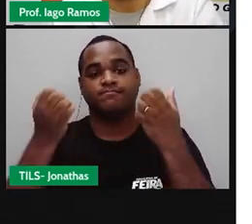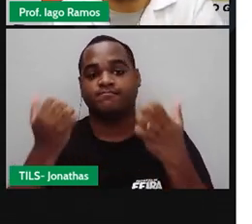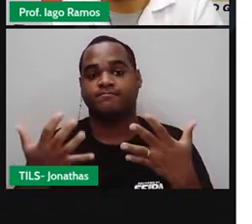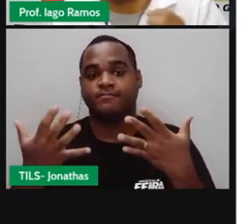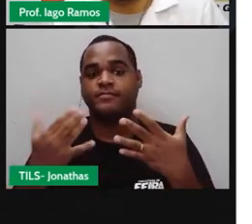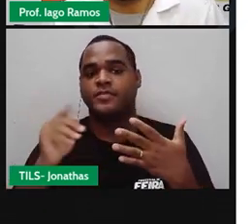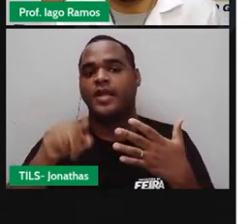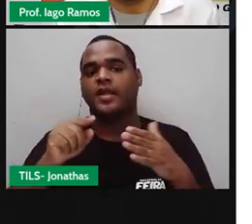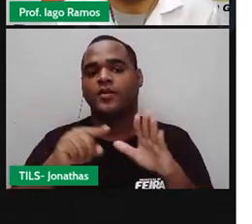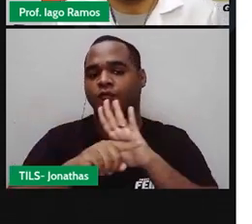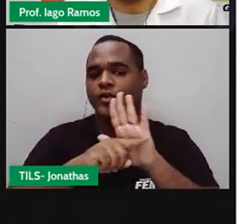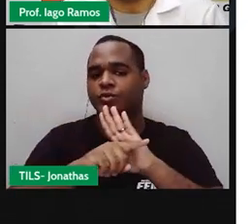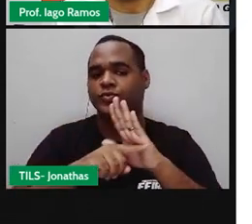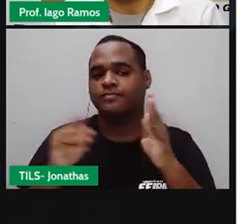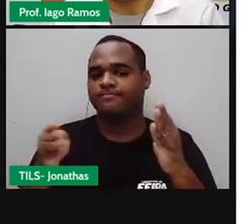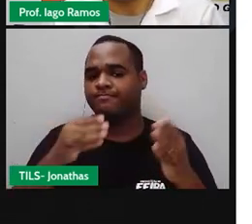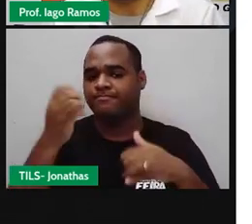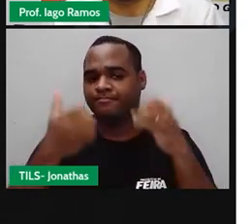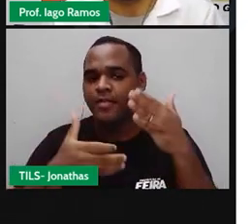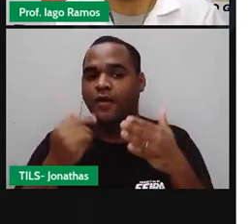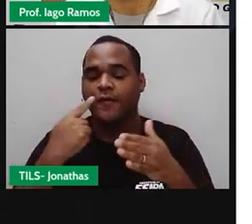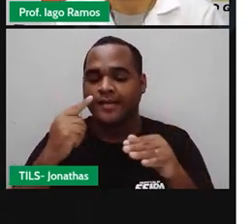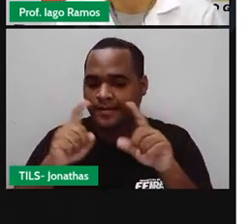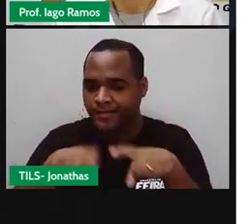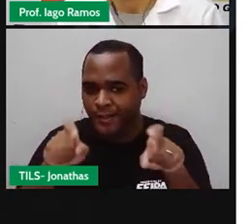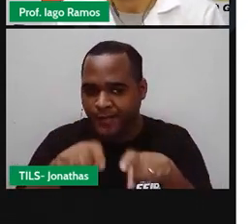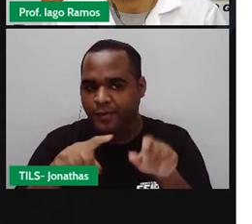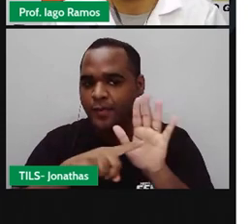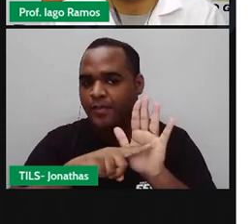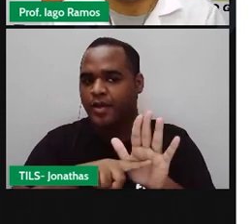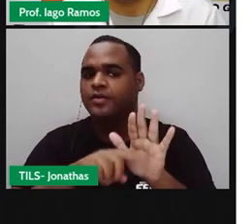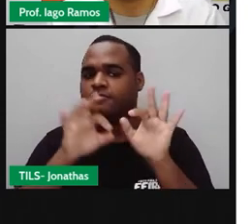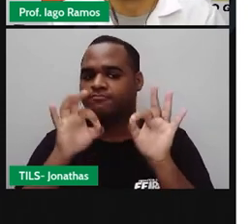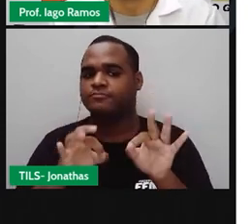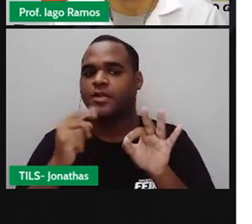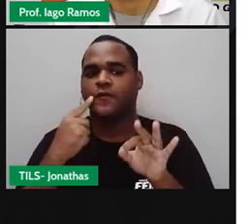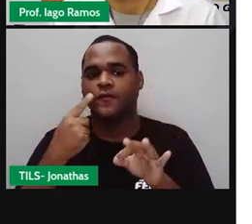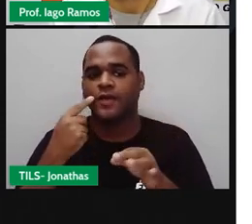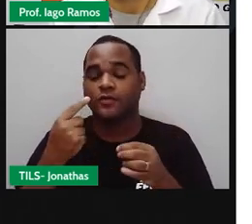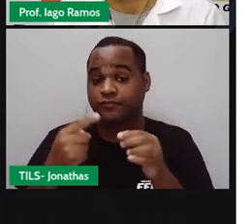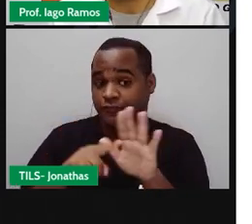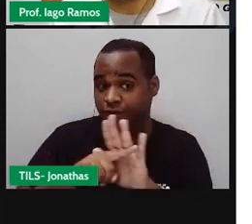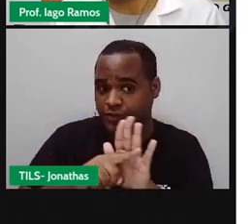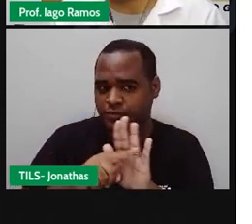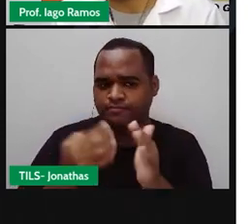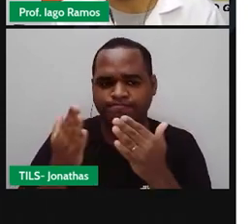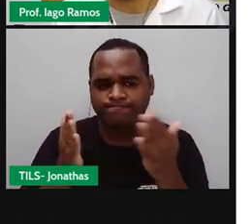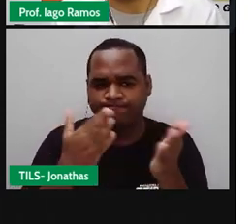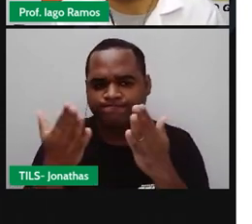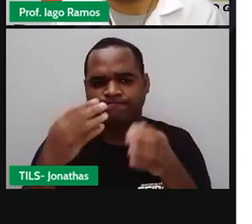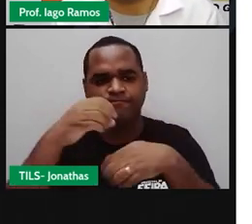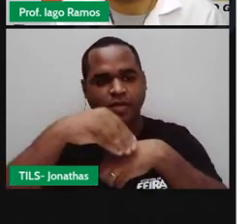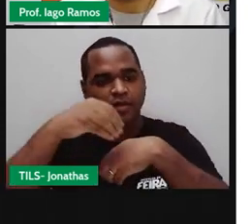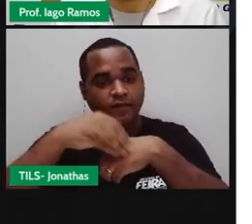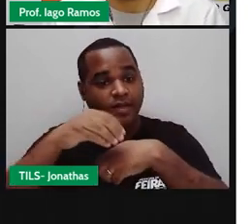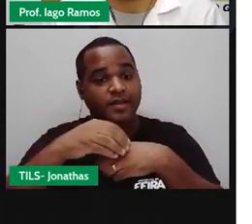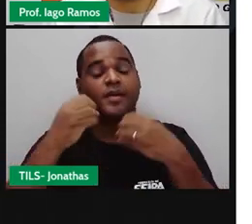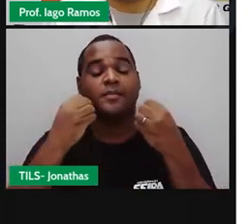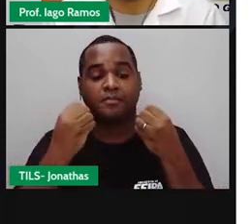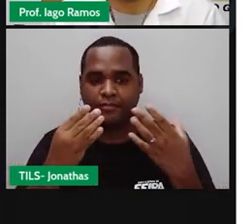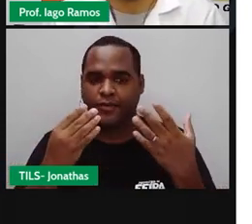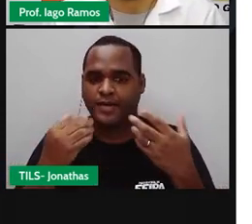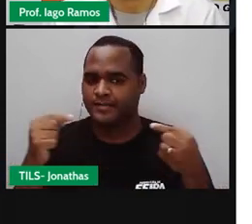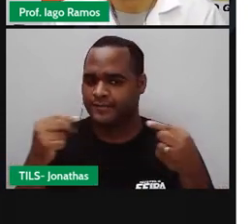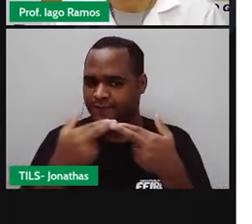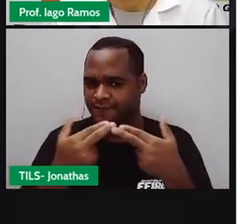os números inteiros. Você pode acessar esse link. Assistir esse vídeo. Tem muita informação bacana sobre